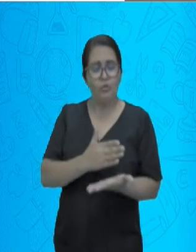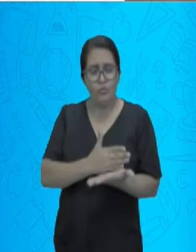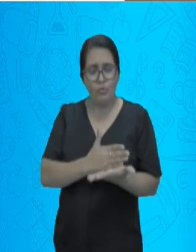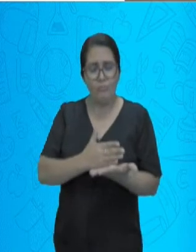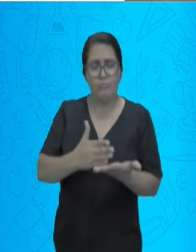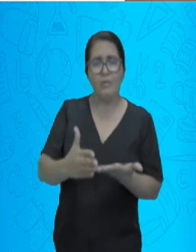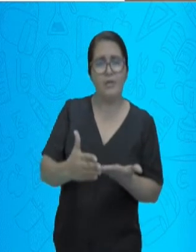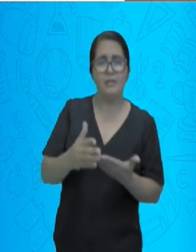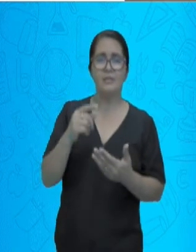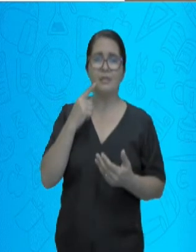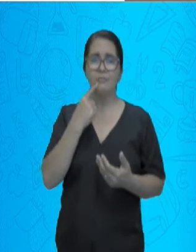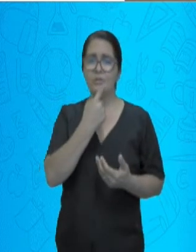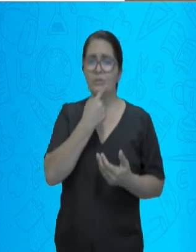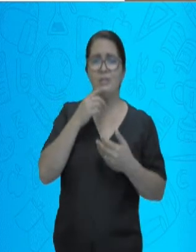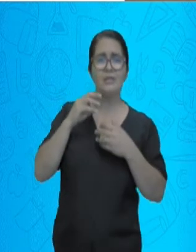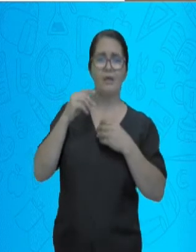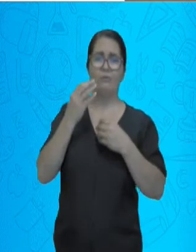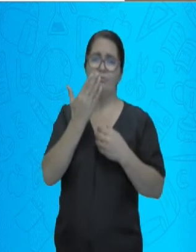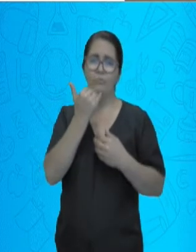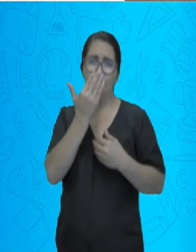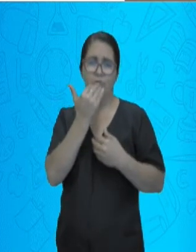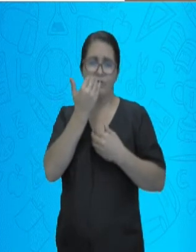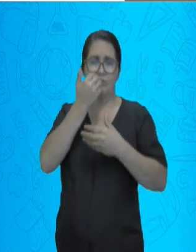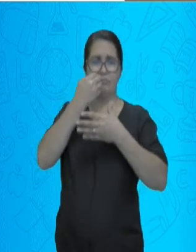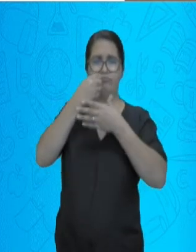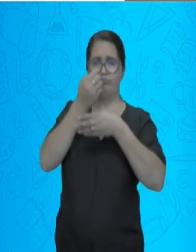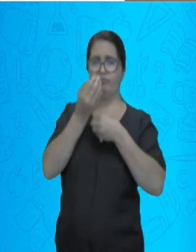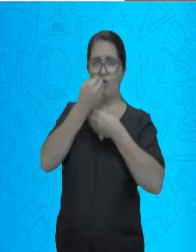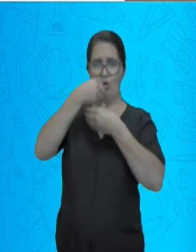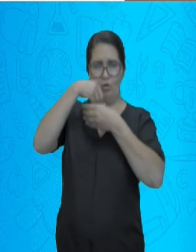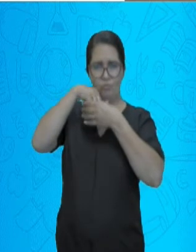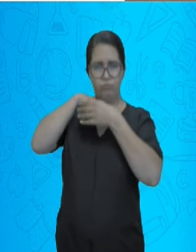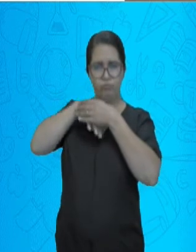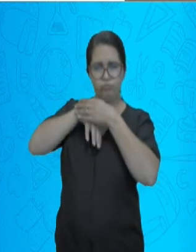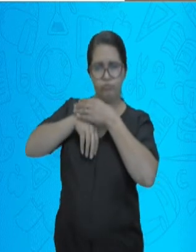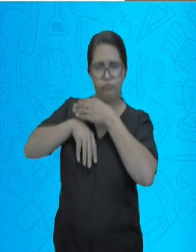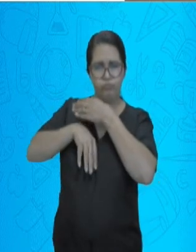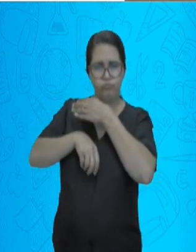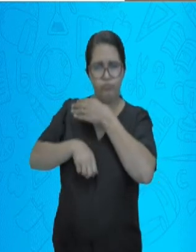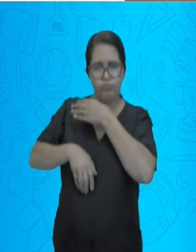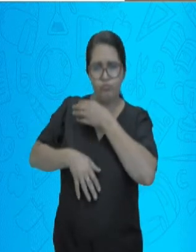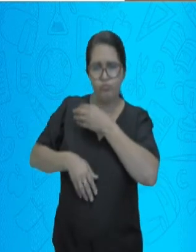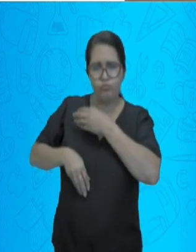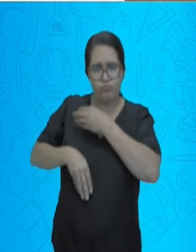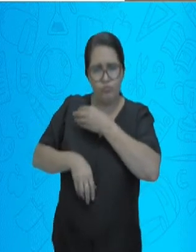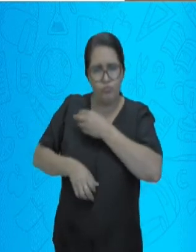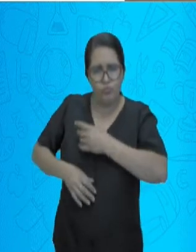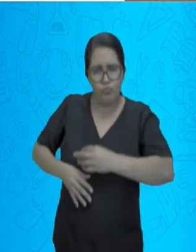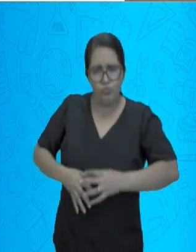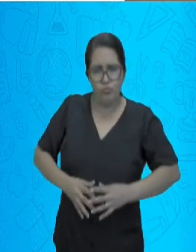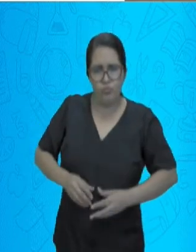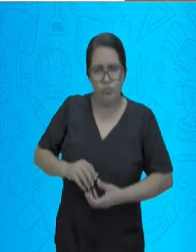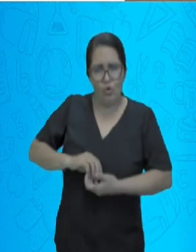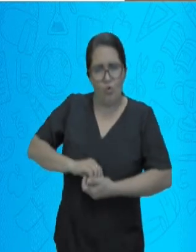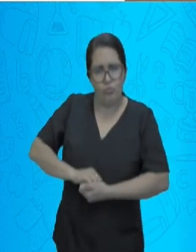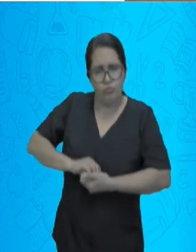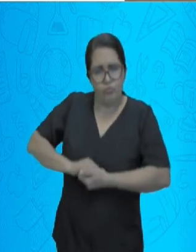esse processo caminha? Como que ele termina? Vamos pensar ali. Pensando nos números,